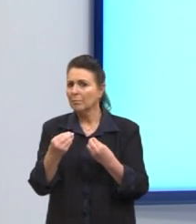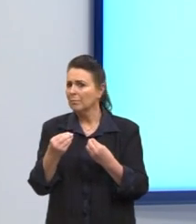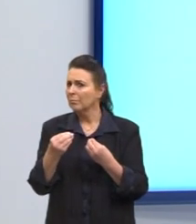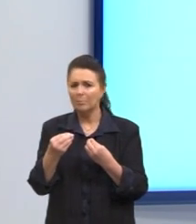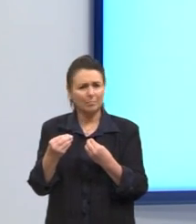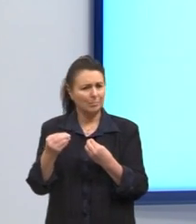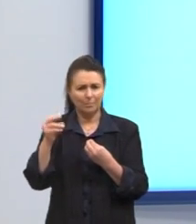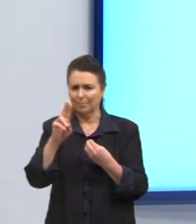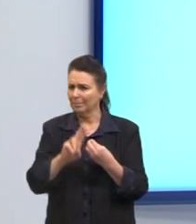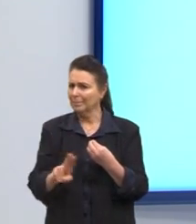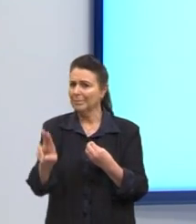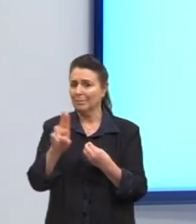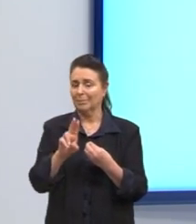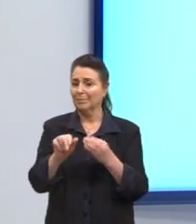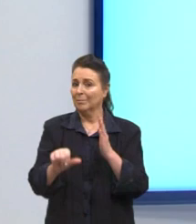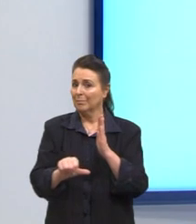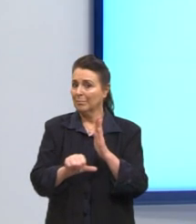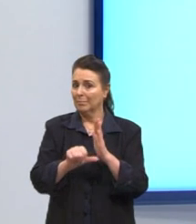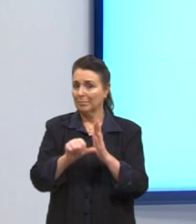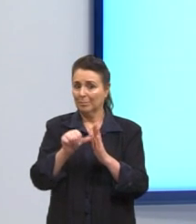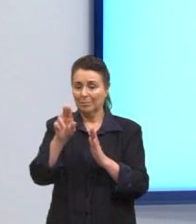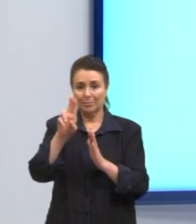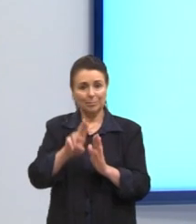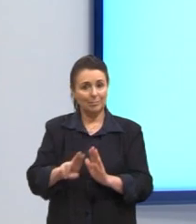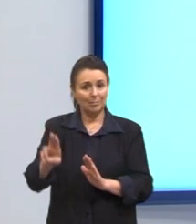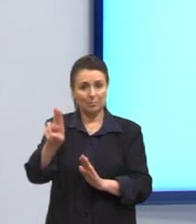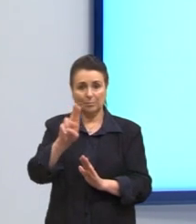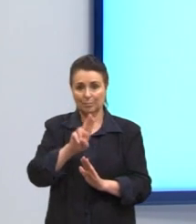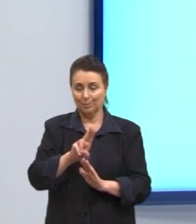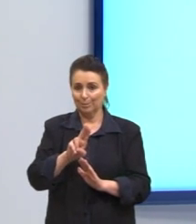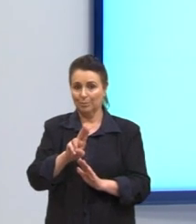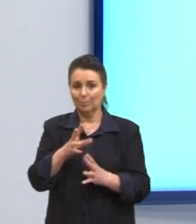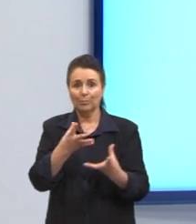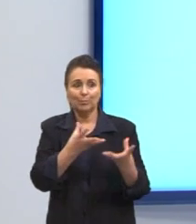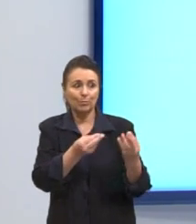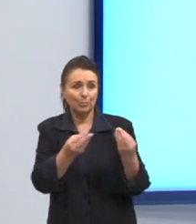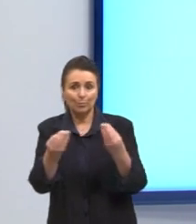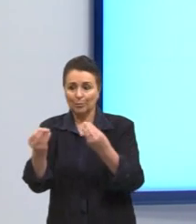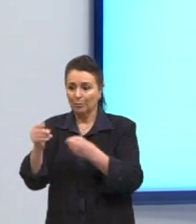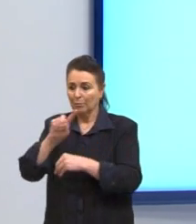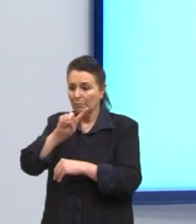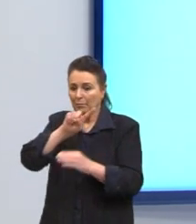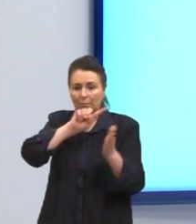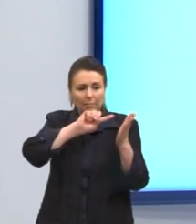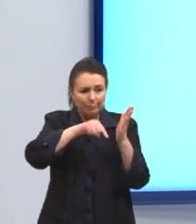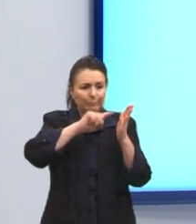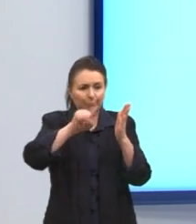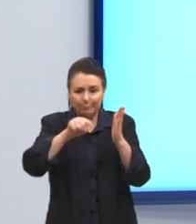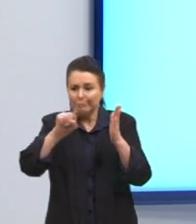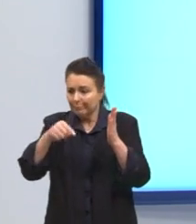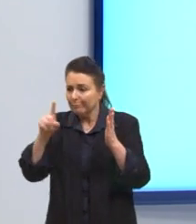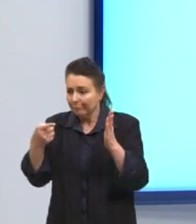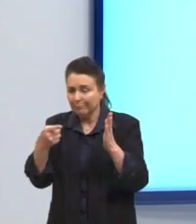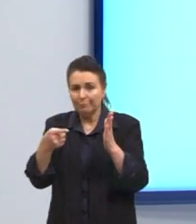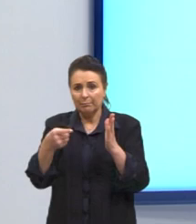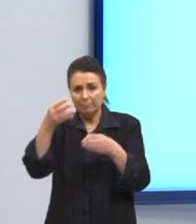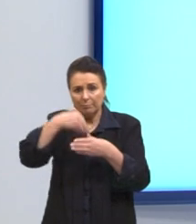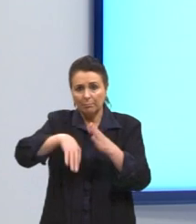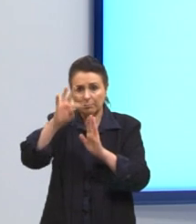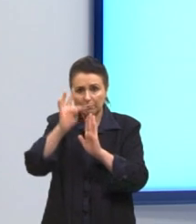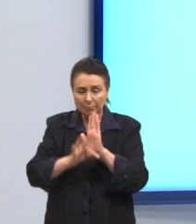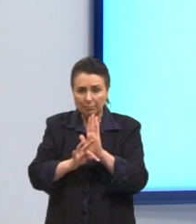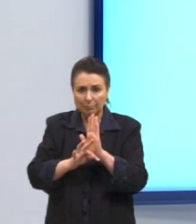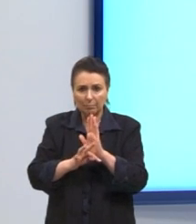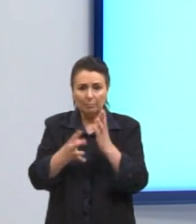Primeiro, não usar de forma descontrolada a vírgula, então, sai colocando vírgula em tudo no teu texto, faz aquele